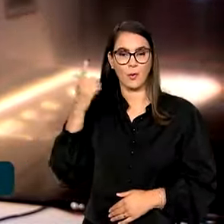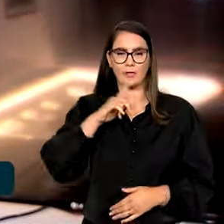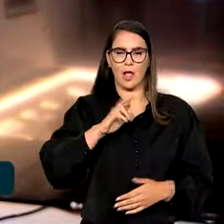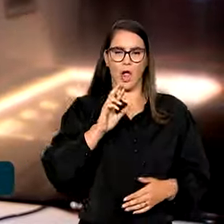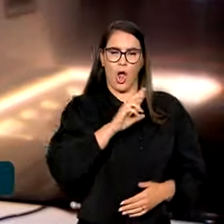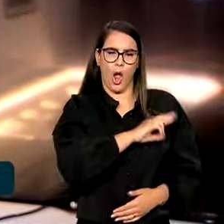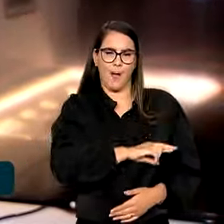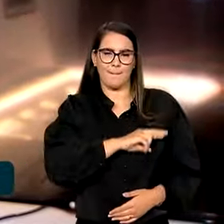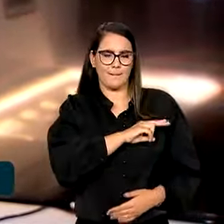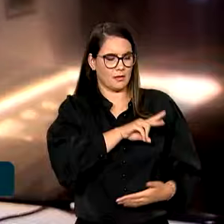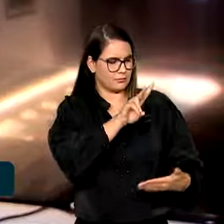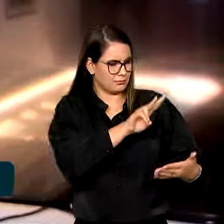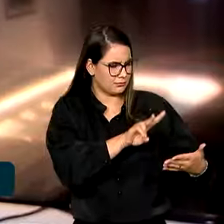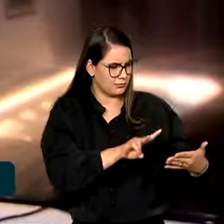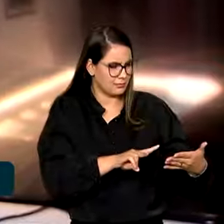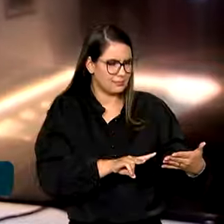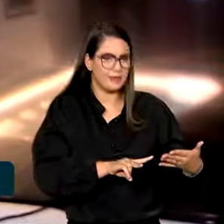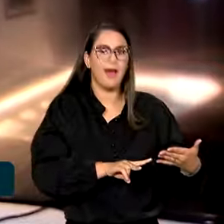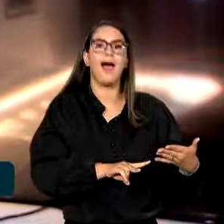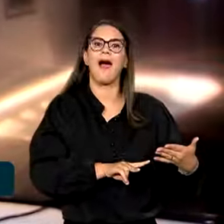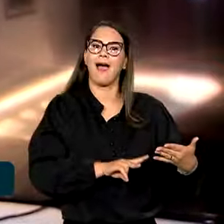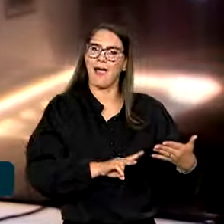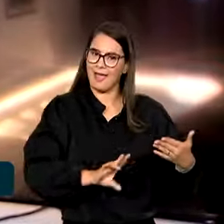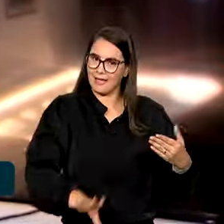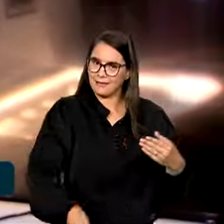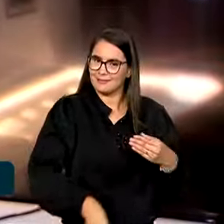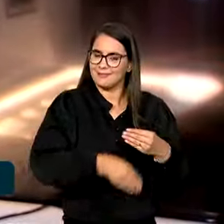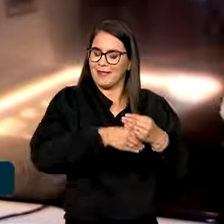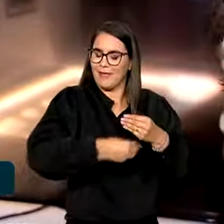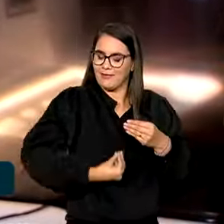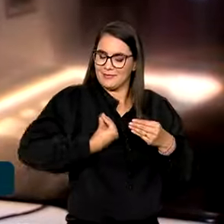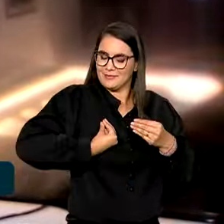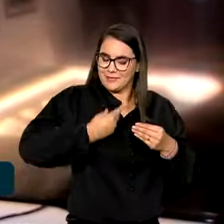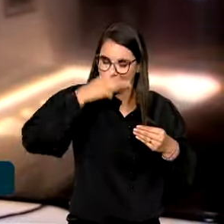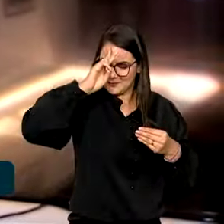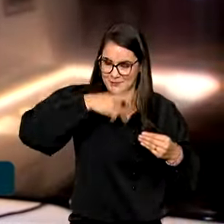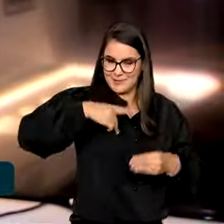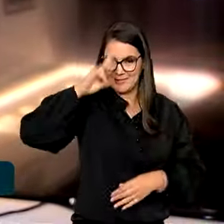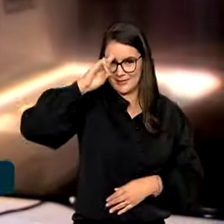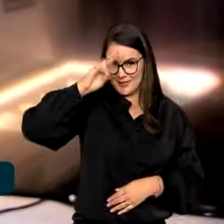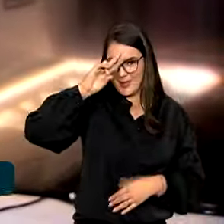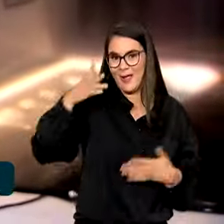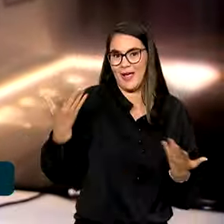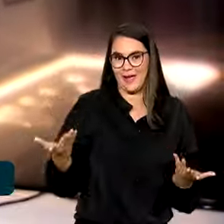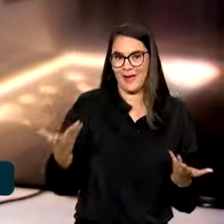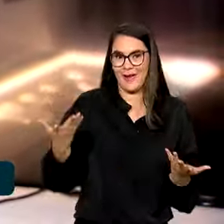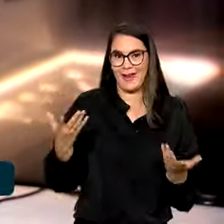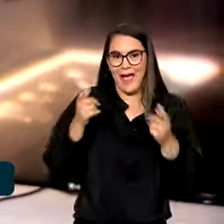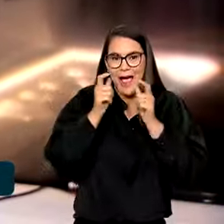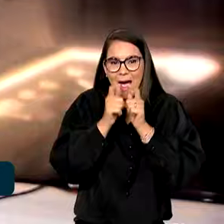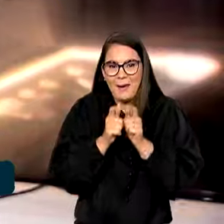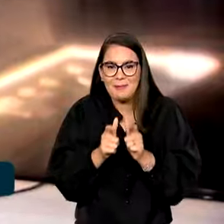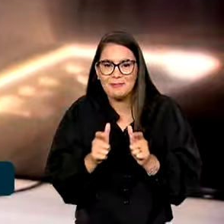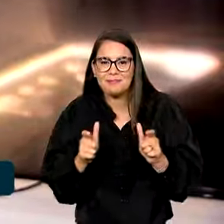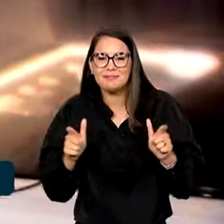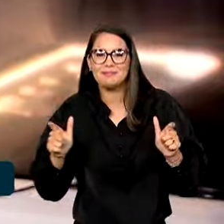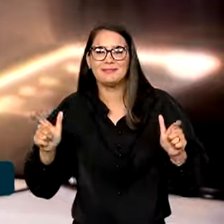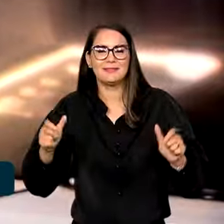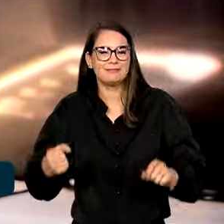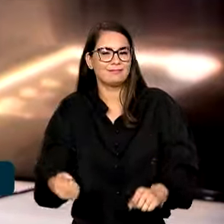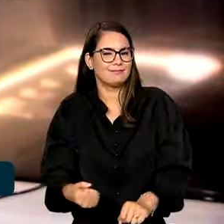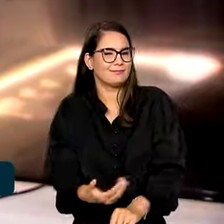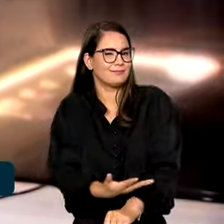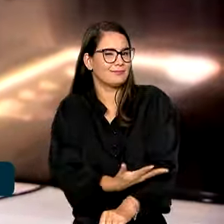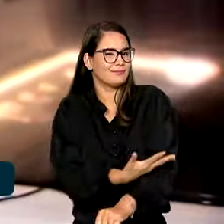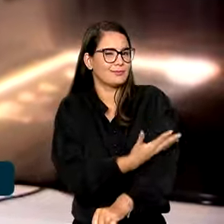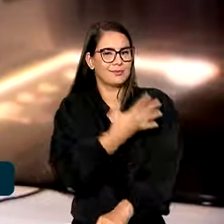romance, você acrescenta mais uma vida à sua história. Você aumenta a sua amplidão emocional,